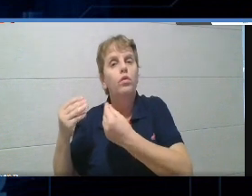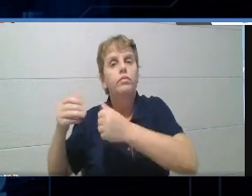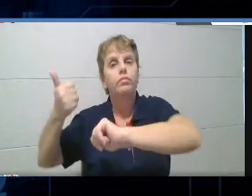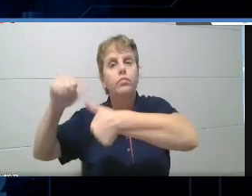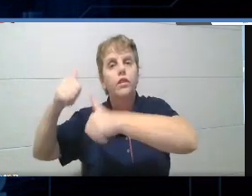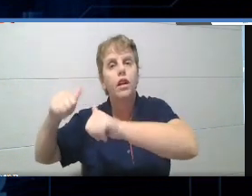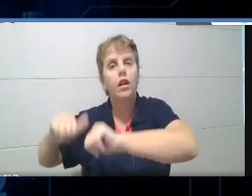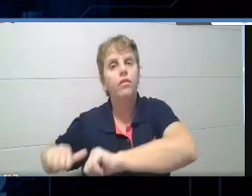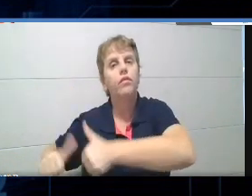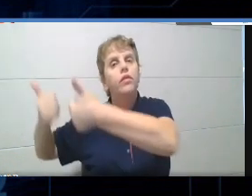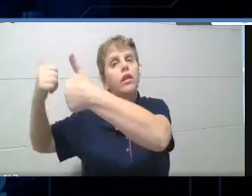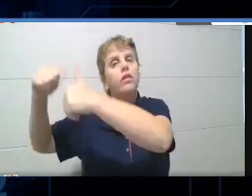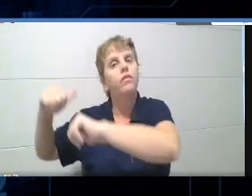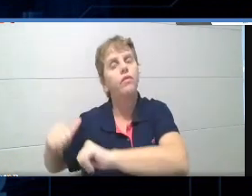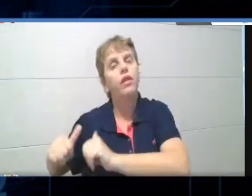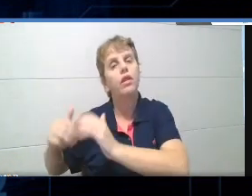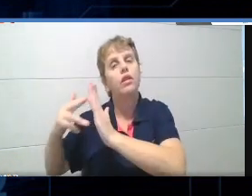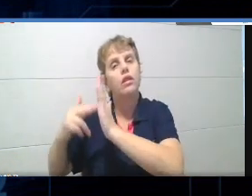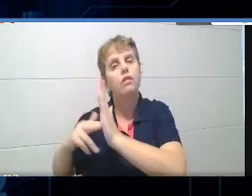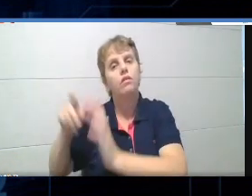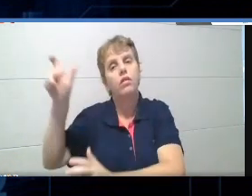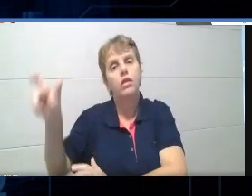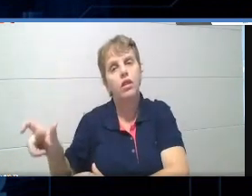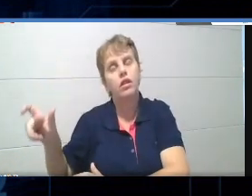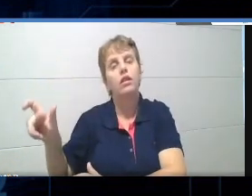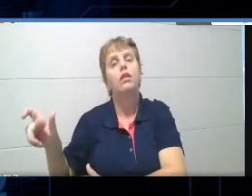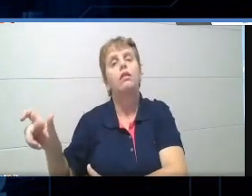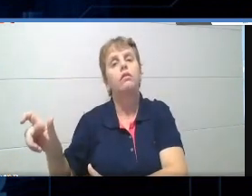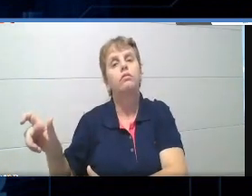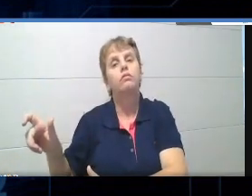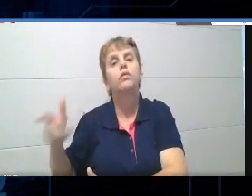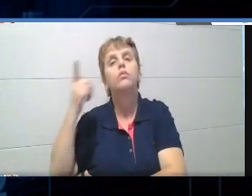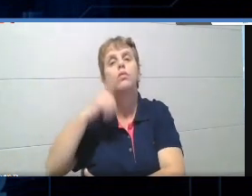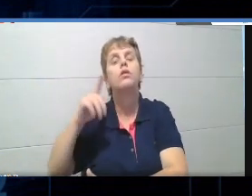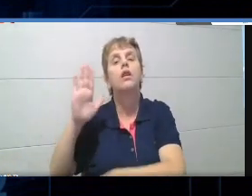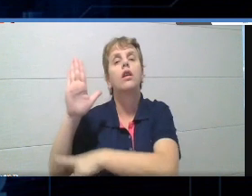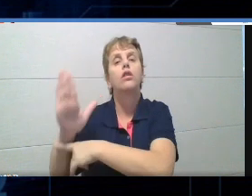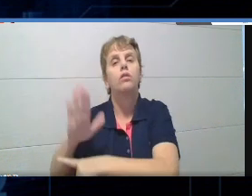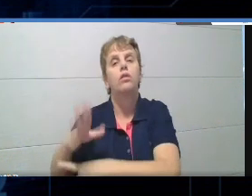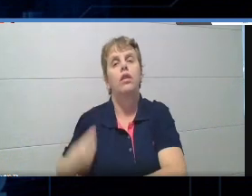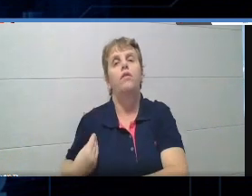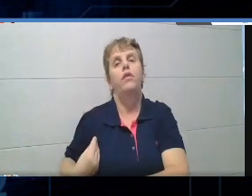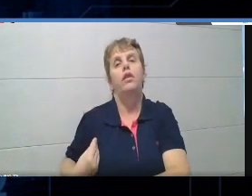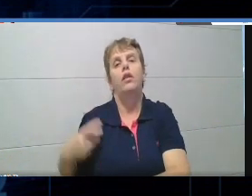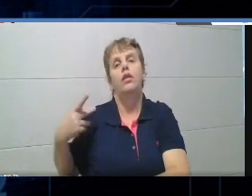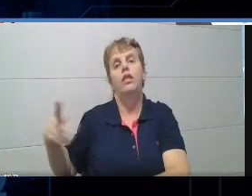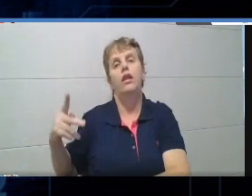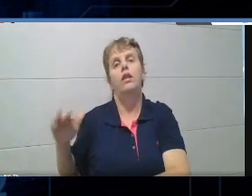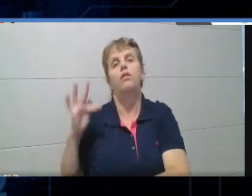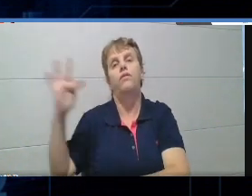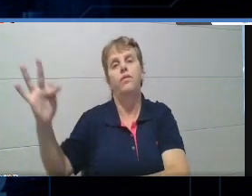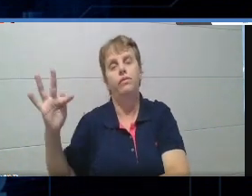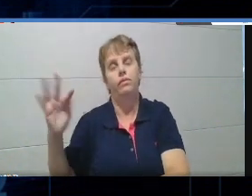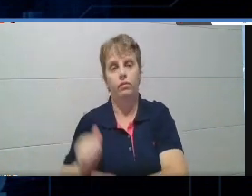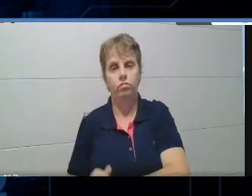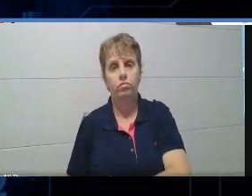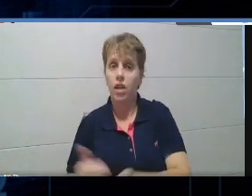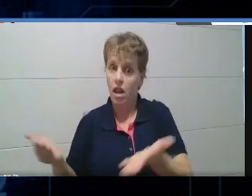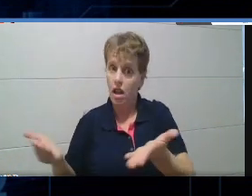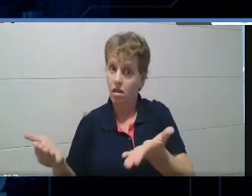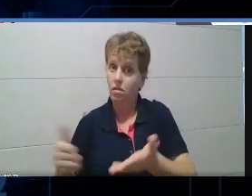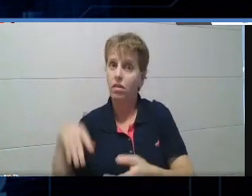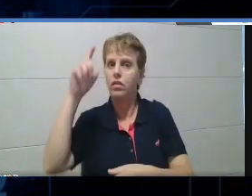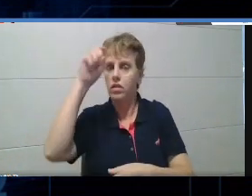vida desse aluno e as atividades, a partir das atividades para que eu me proponha fazer com ele, que não é fácil nesse momento, né,